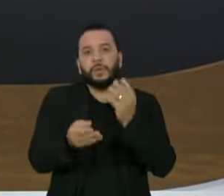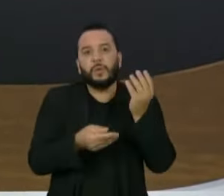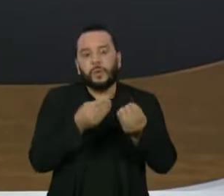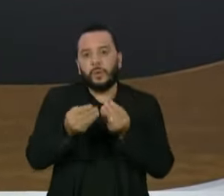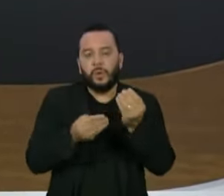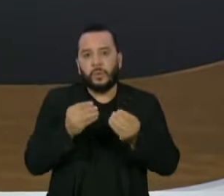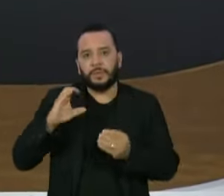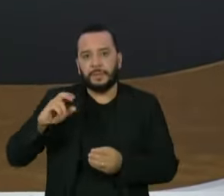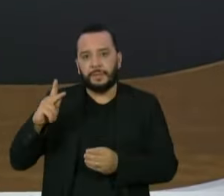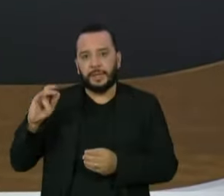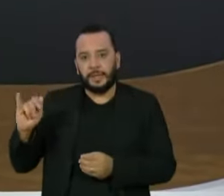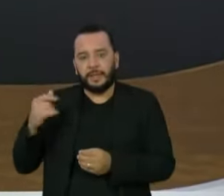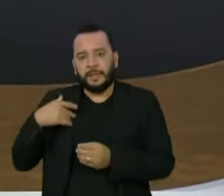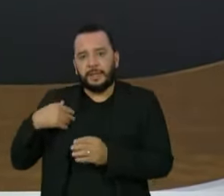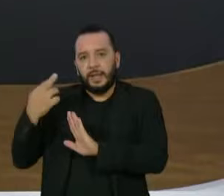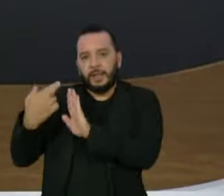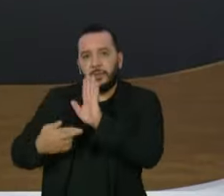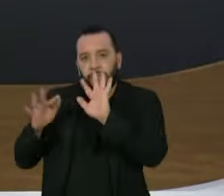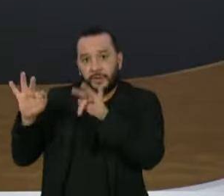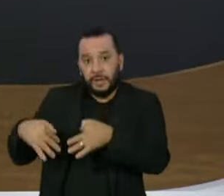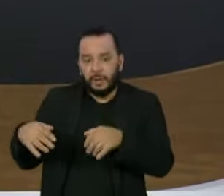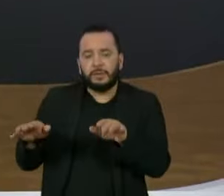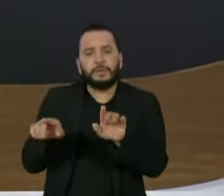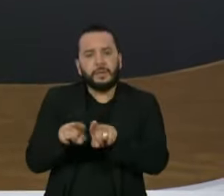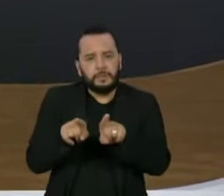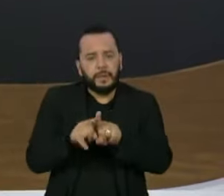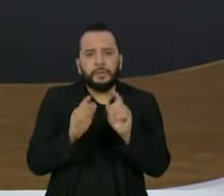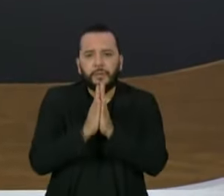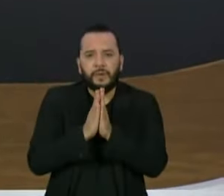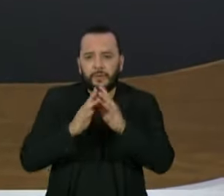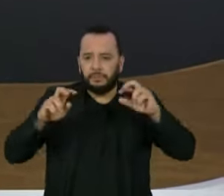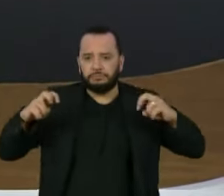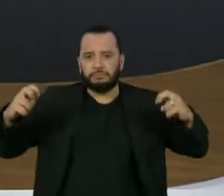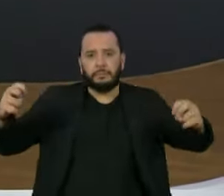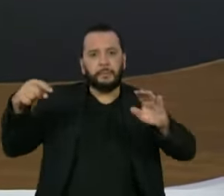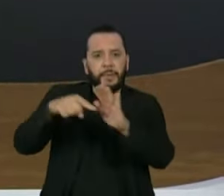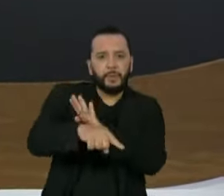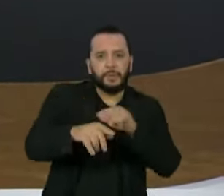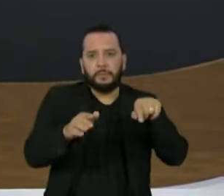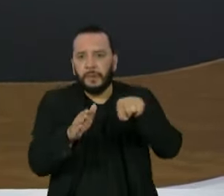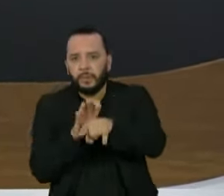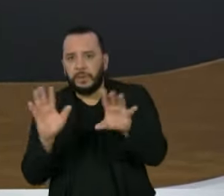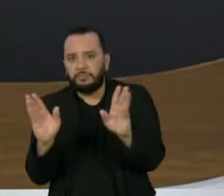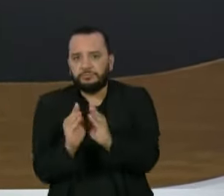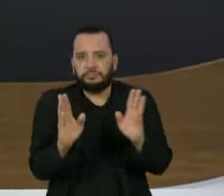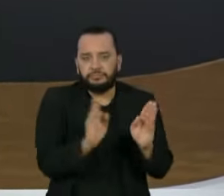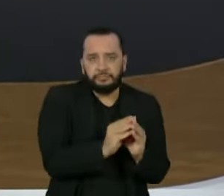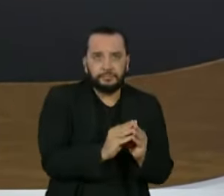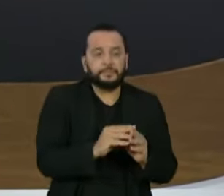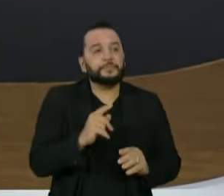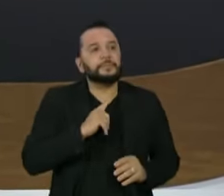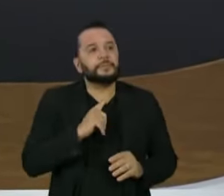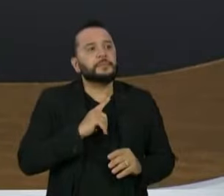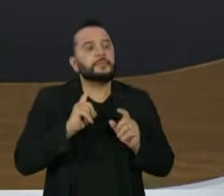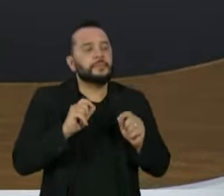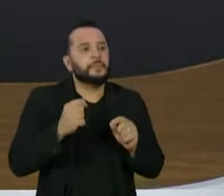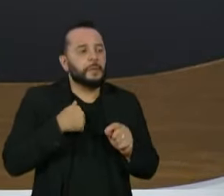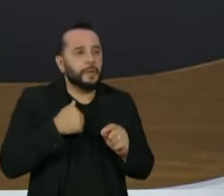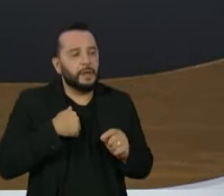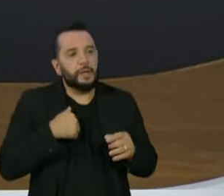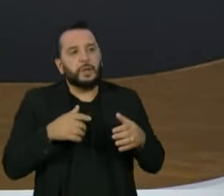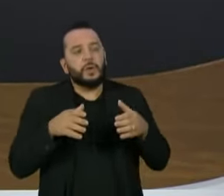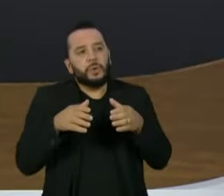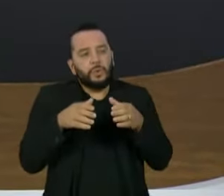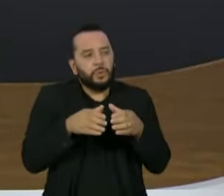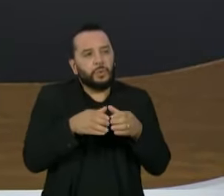Peço que a bancada também tente não fazer muita pergunta dúvida. Senador Alessandro, em relação ao gabinete paralelo, que é algo que ficou